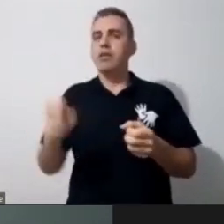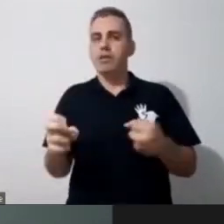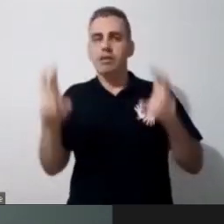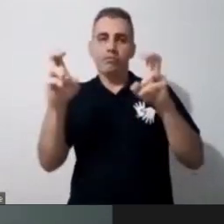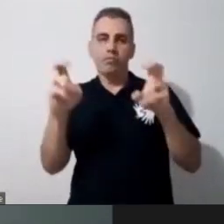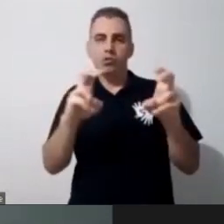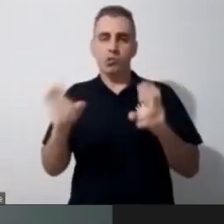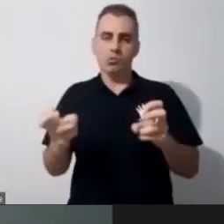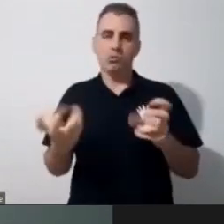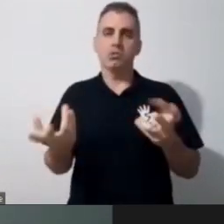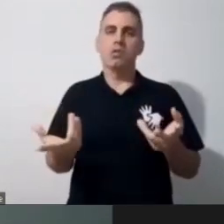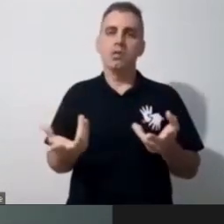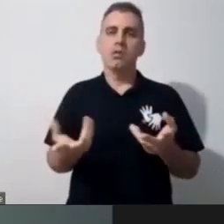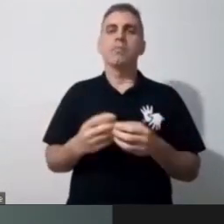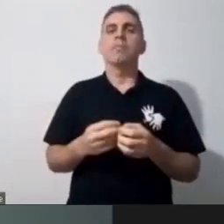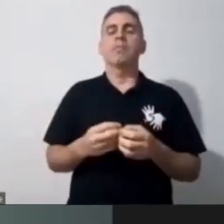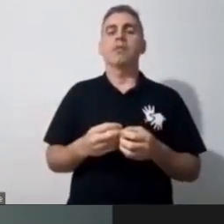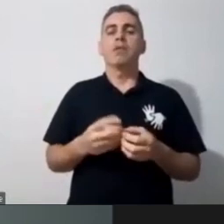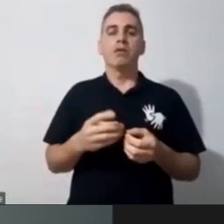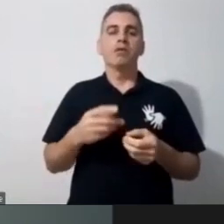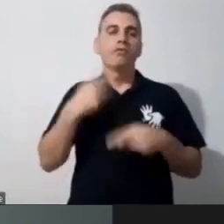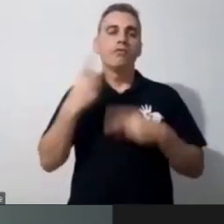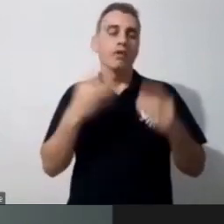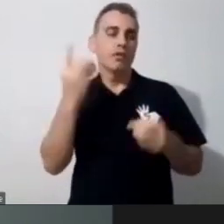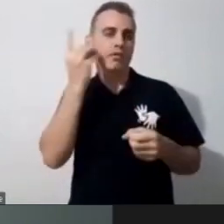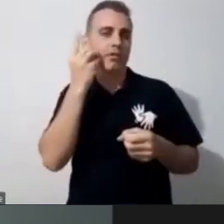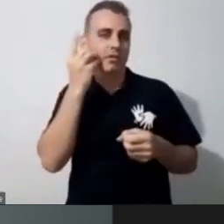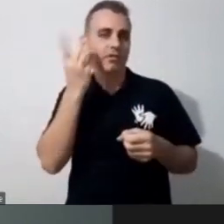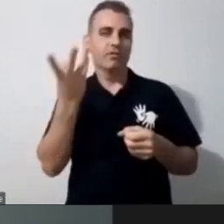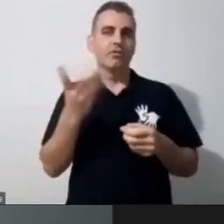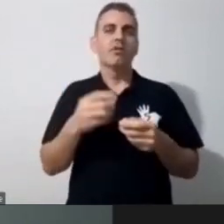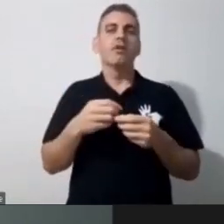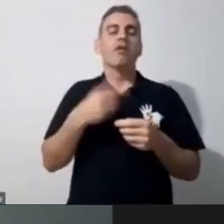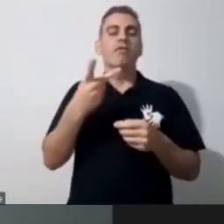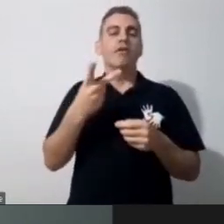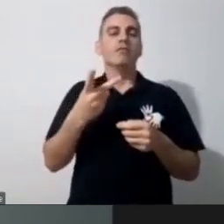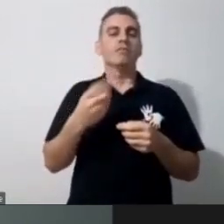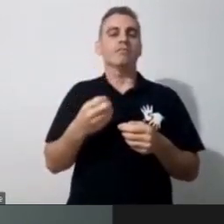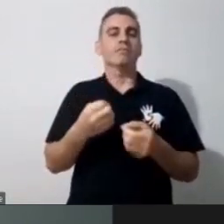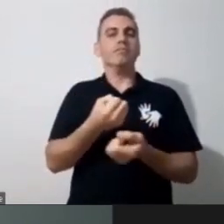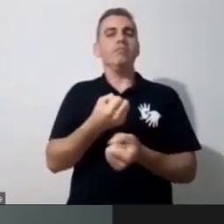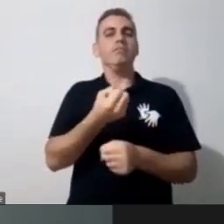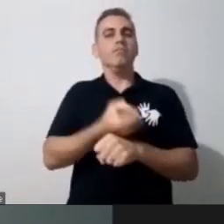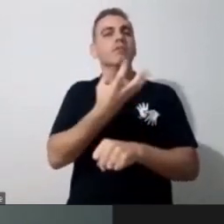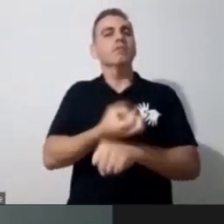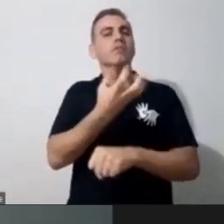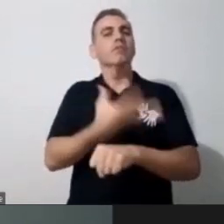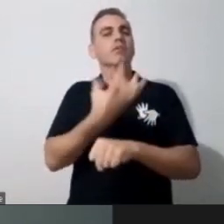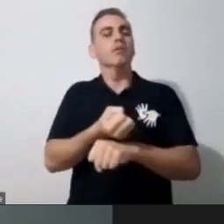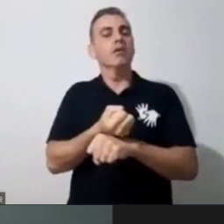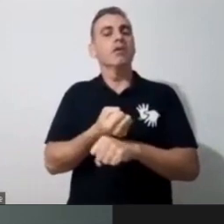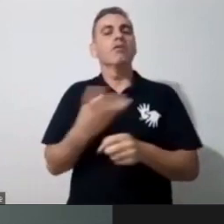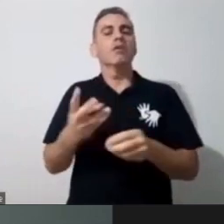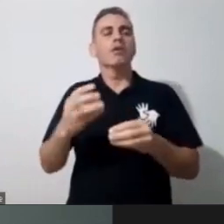relato da vez, assim, a gente vai ter que utilizar a prática da realidade de hoje, que são as casas, né? O que a gente tem lá dentro da casa